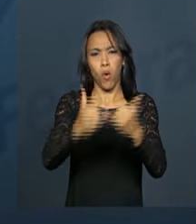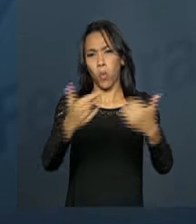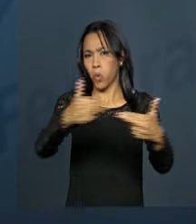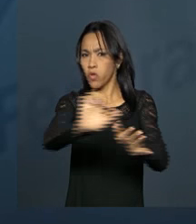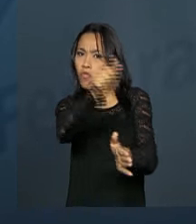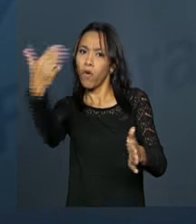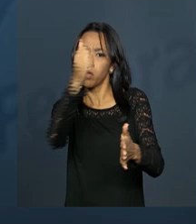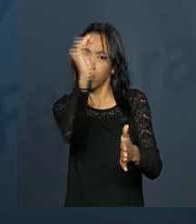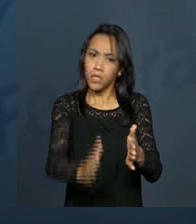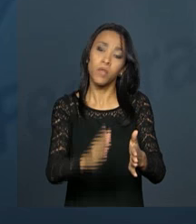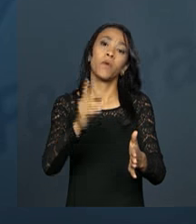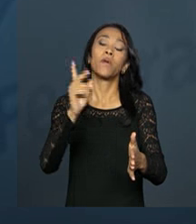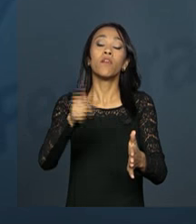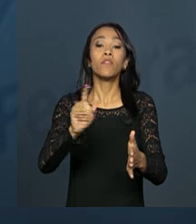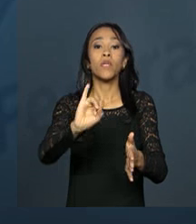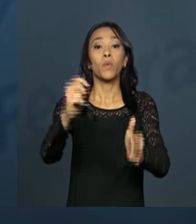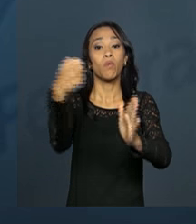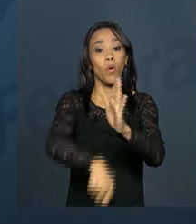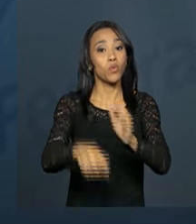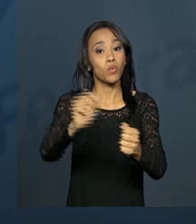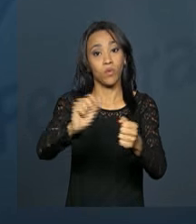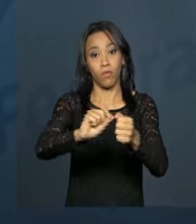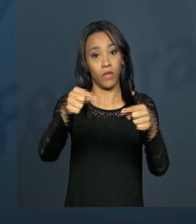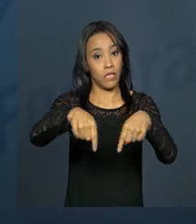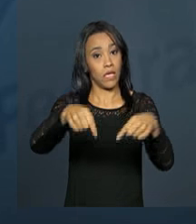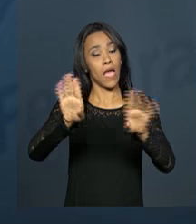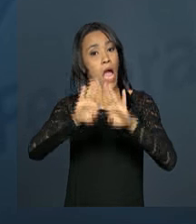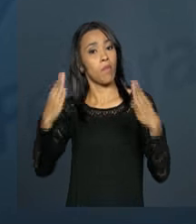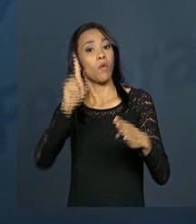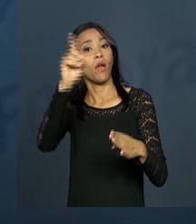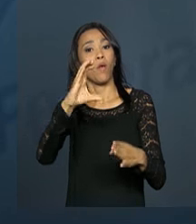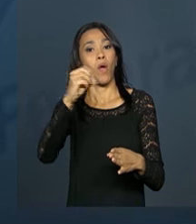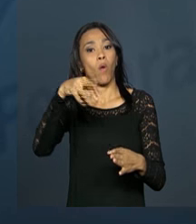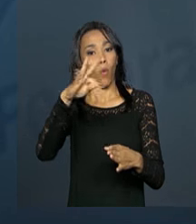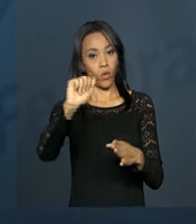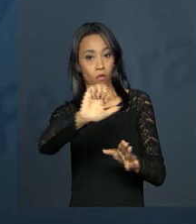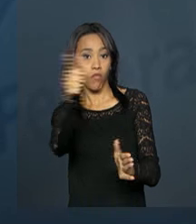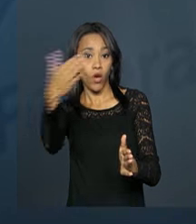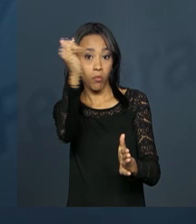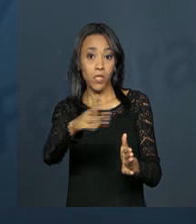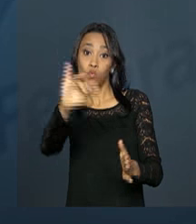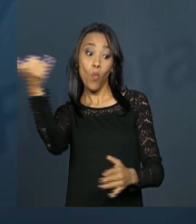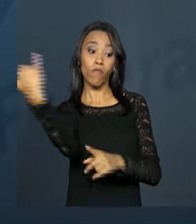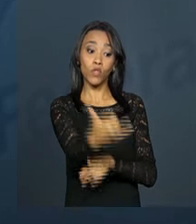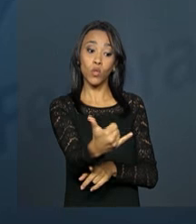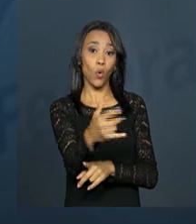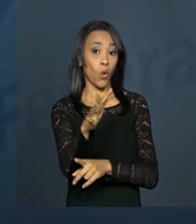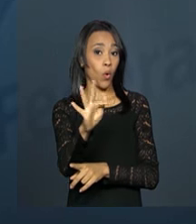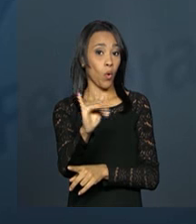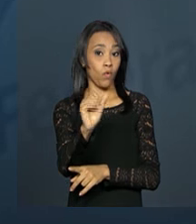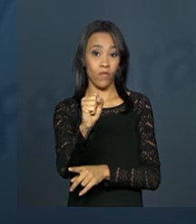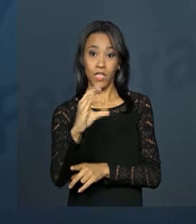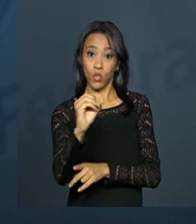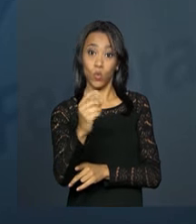você, ao invés de tributar esses recursos aqui no país, abriu uma conta lá no exterior, não comunicou ao fisco, esses recursos